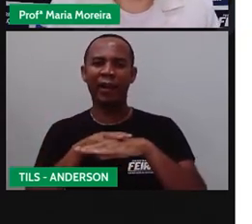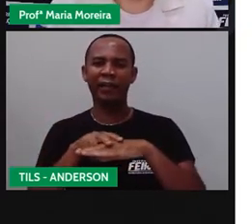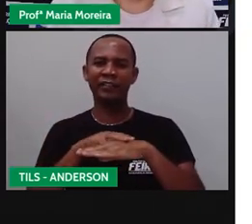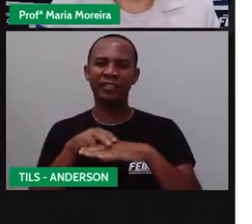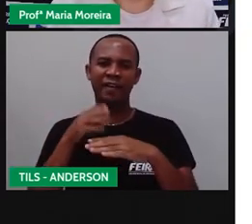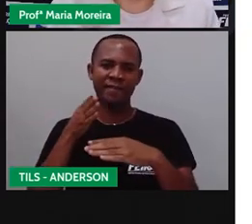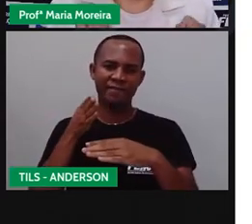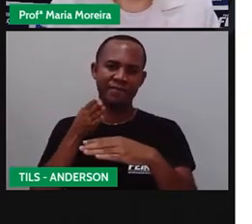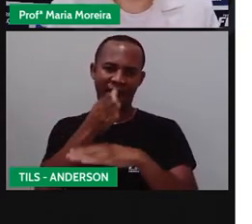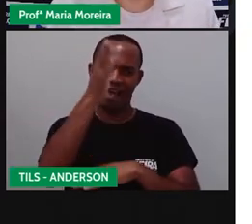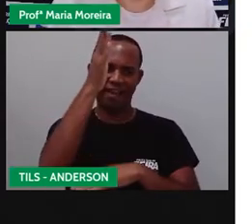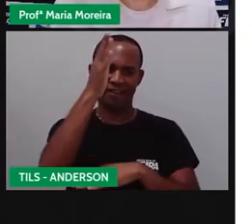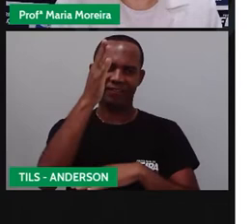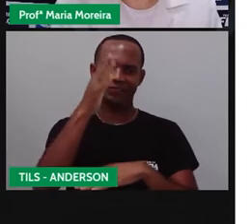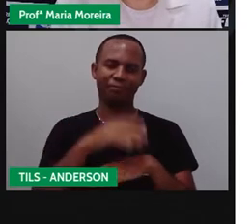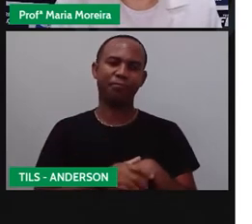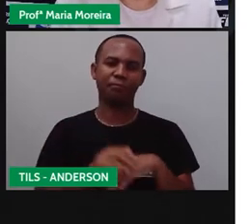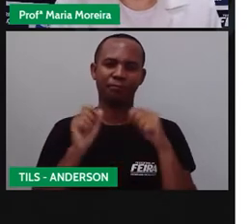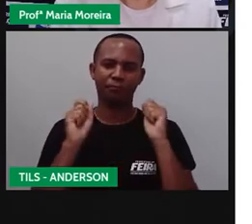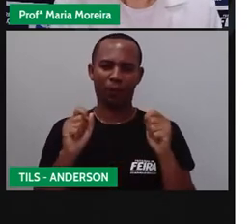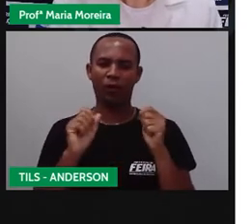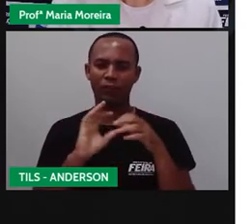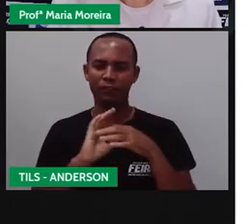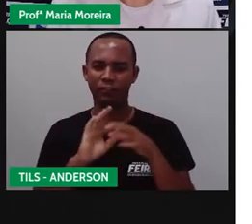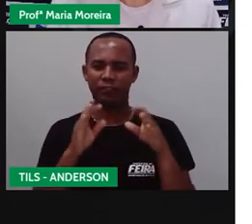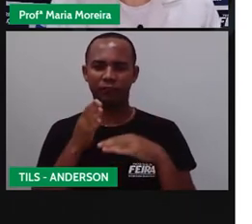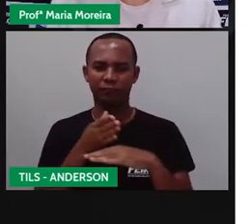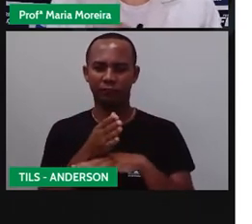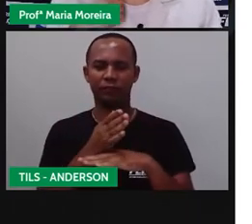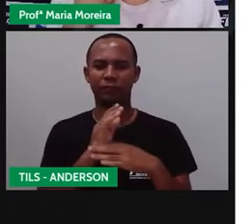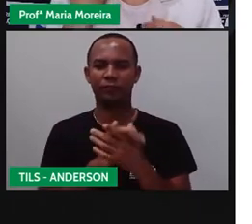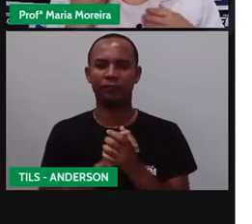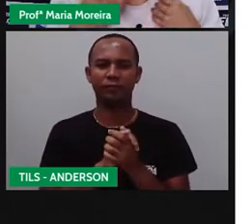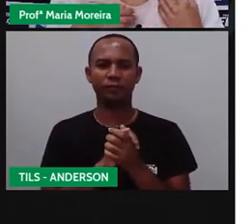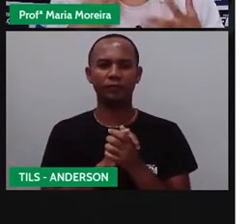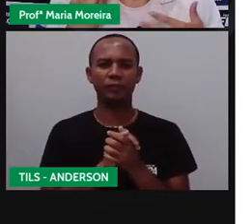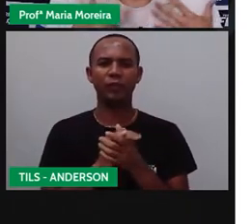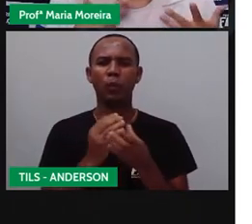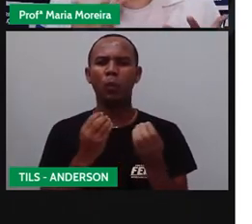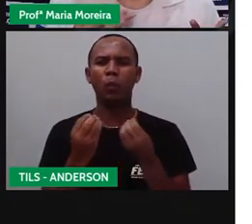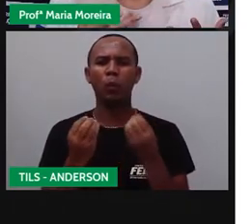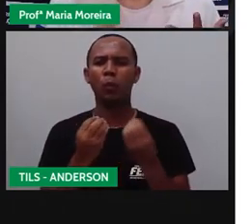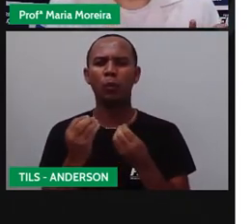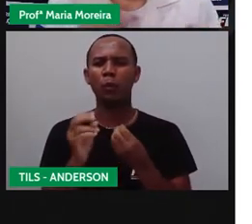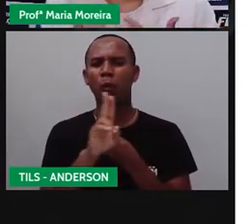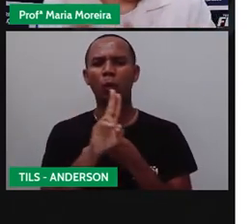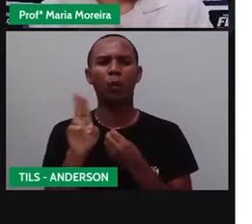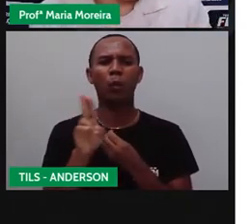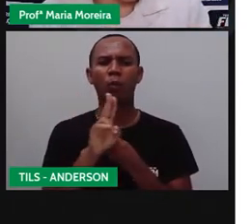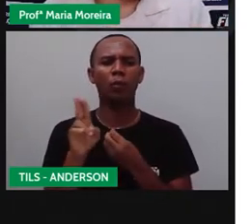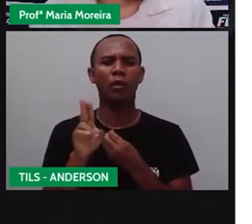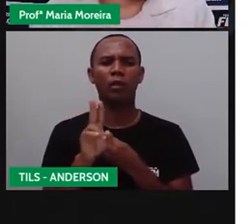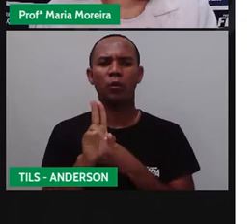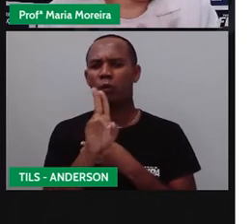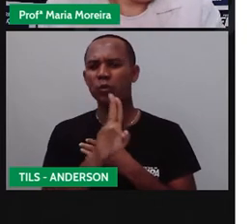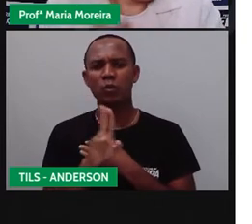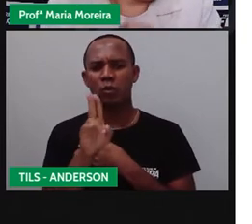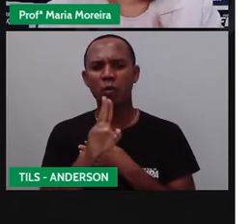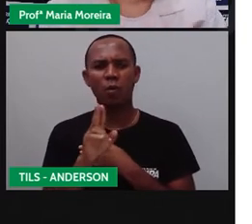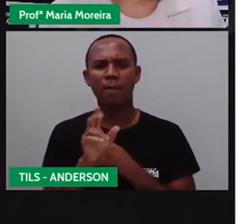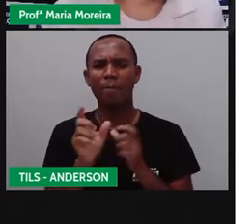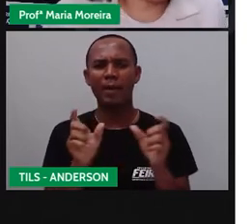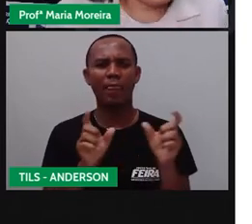Siga! Você pode passar. E como seria o nome disso aí, se eu não usei palavra nenhuma?